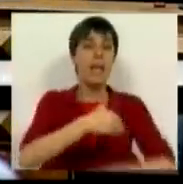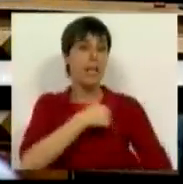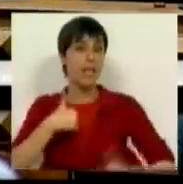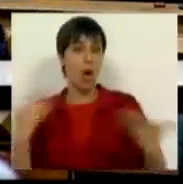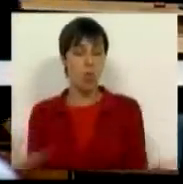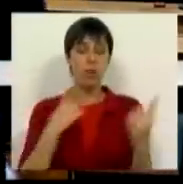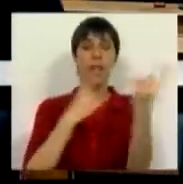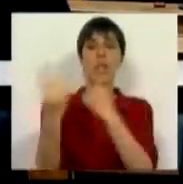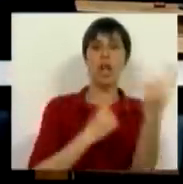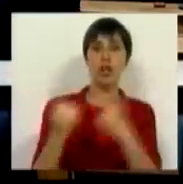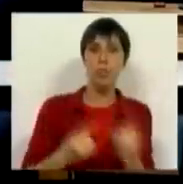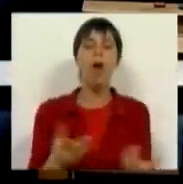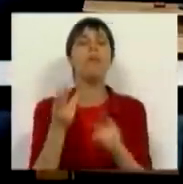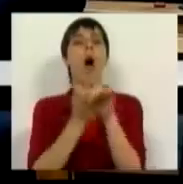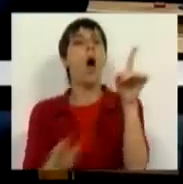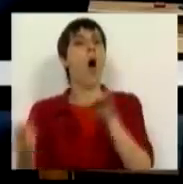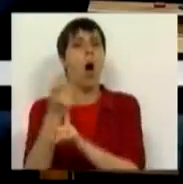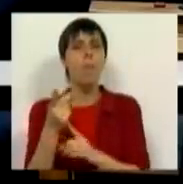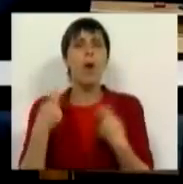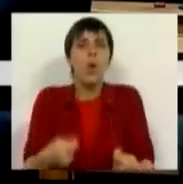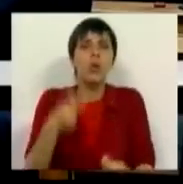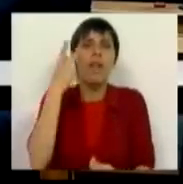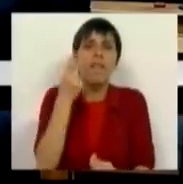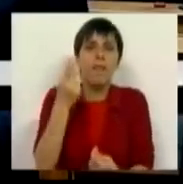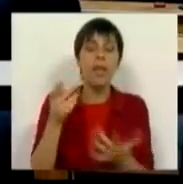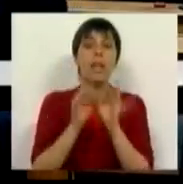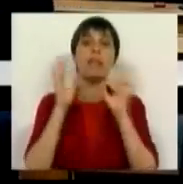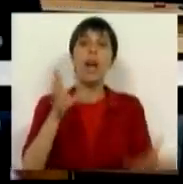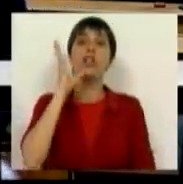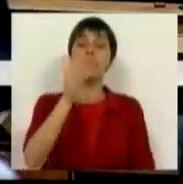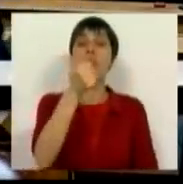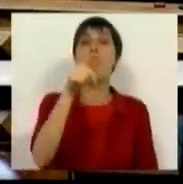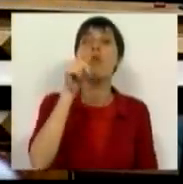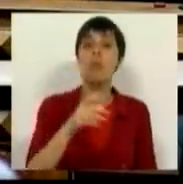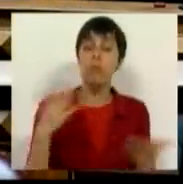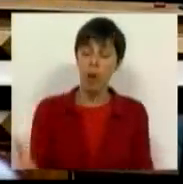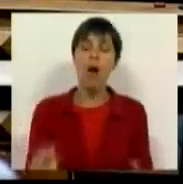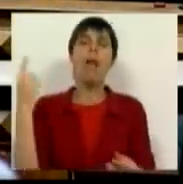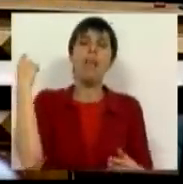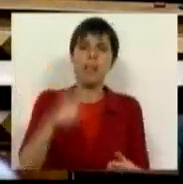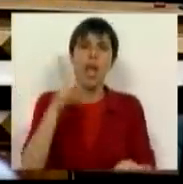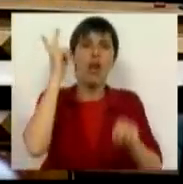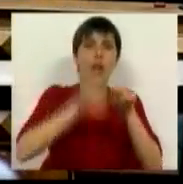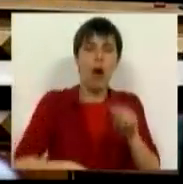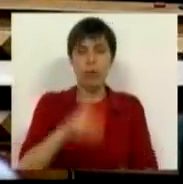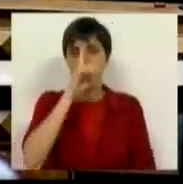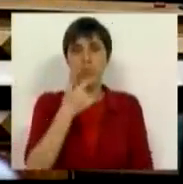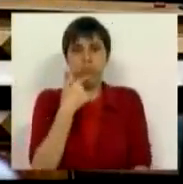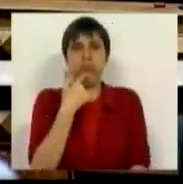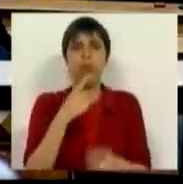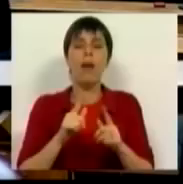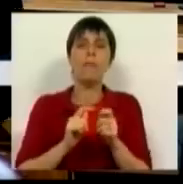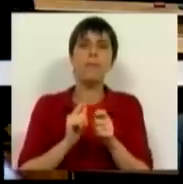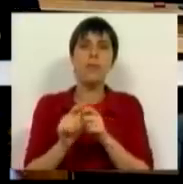saúde, aos transportes, têm um aumento no seu custo de vida, como referiu o Bloco de Esquerda, e ainda têm cortes brutais